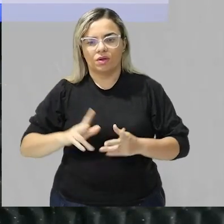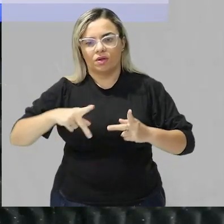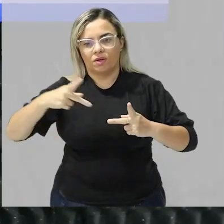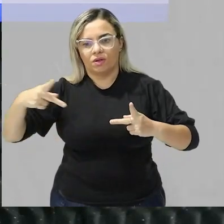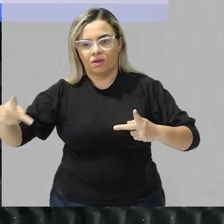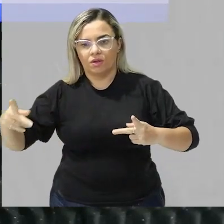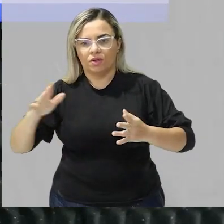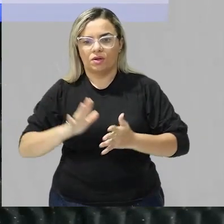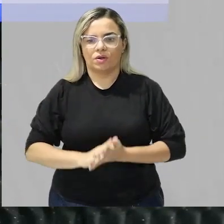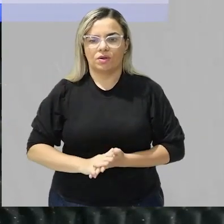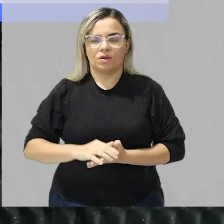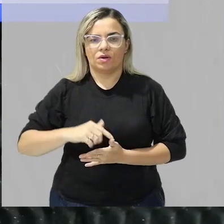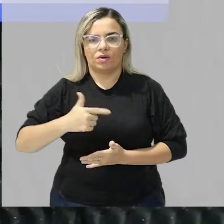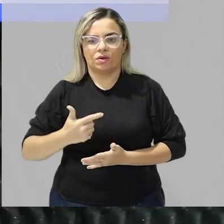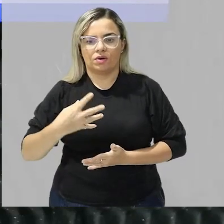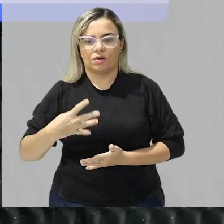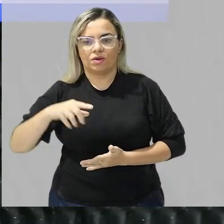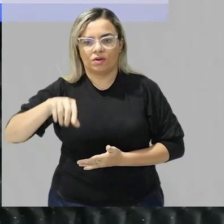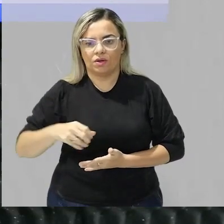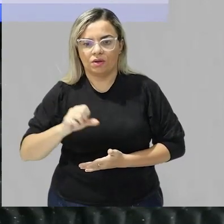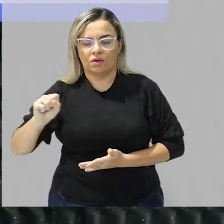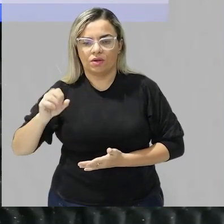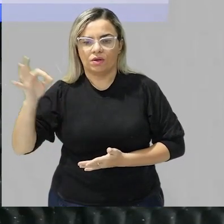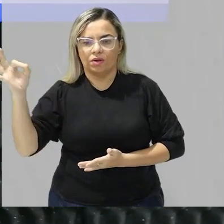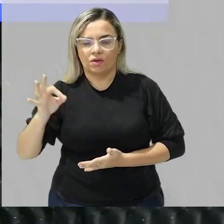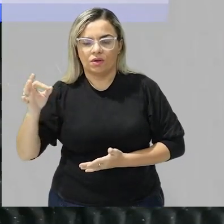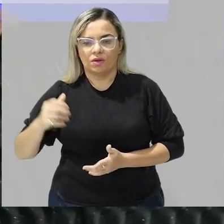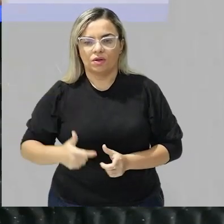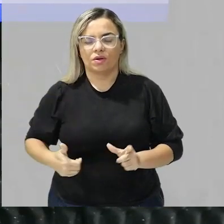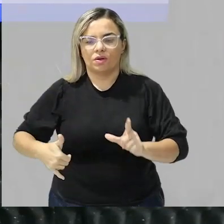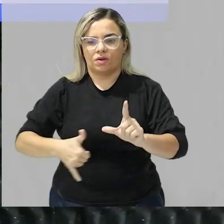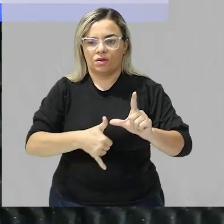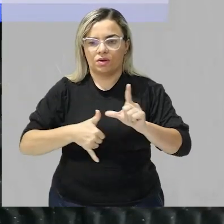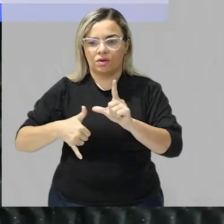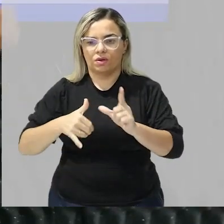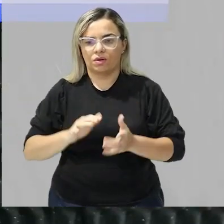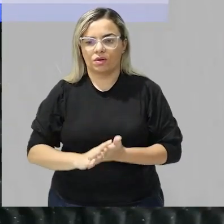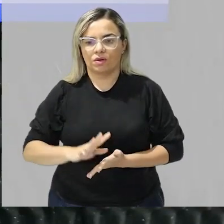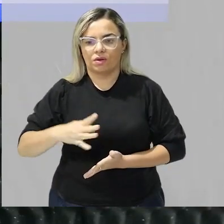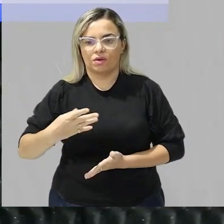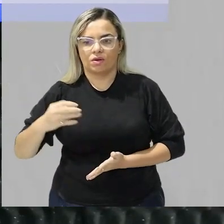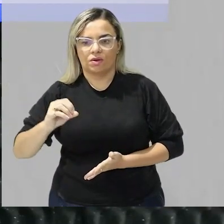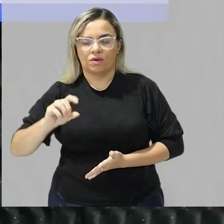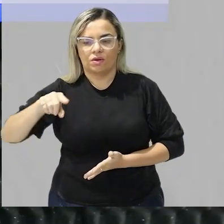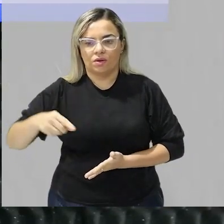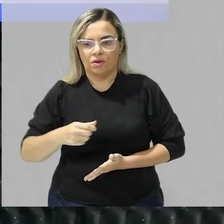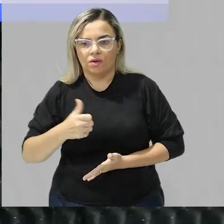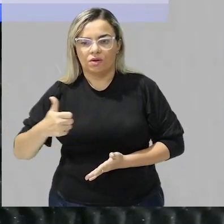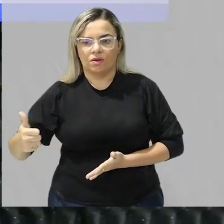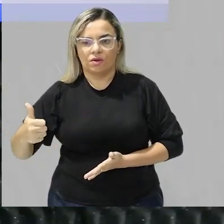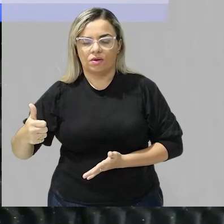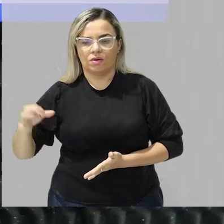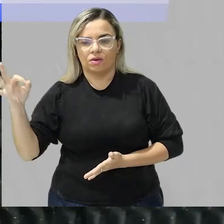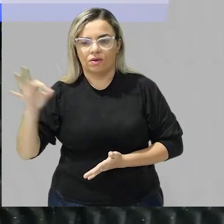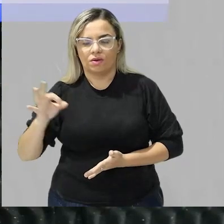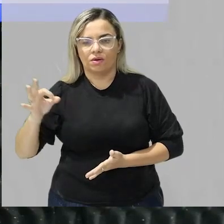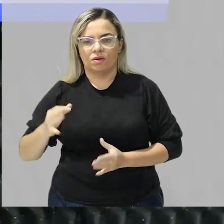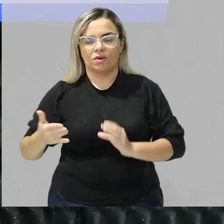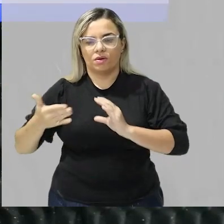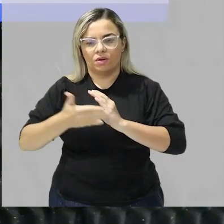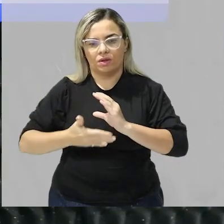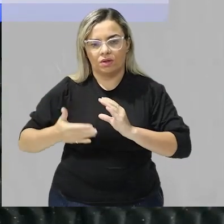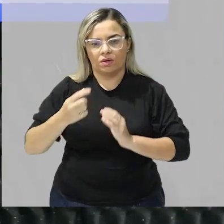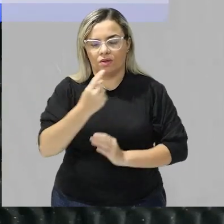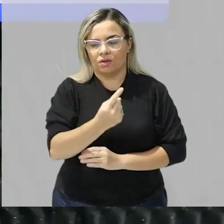24,8% de lipídios 40,1% de carboidratos então cada